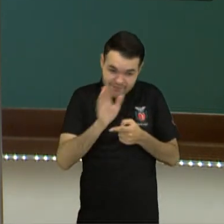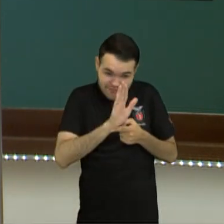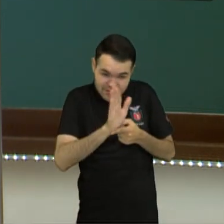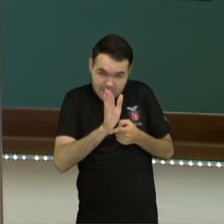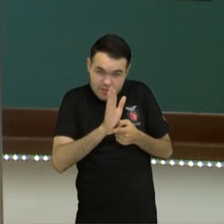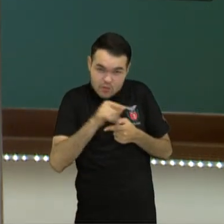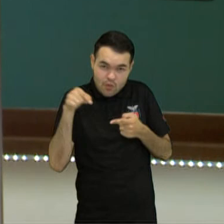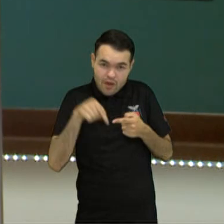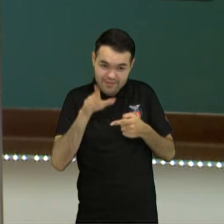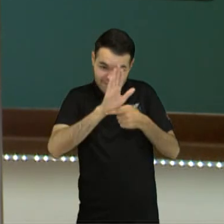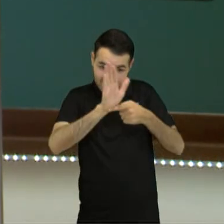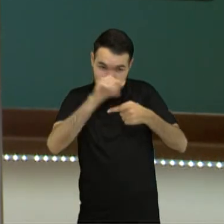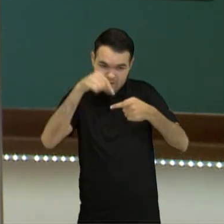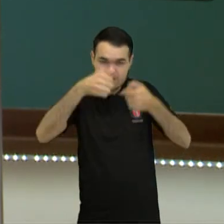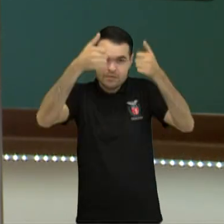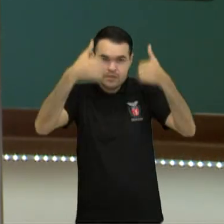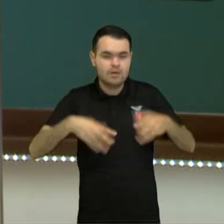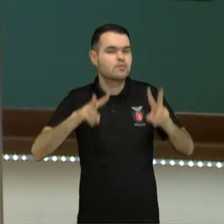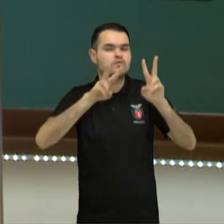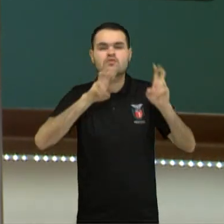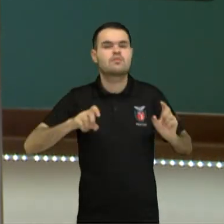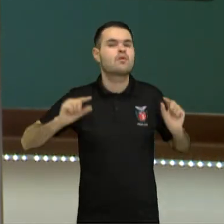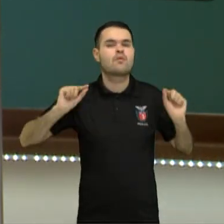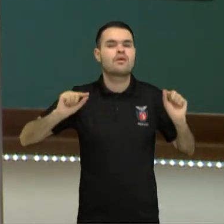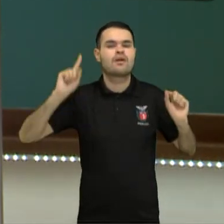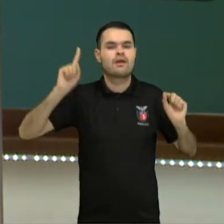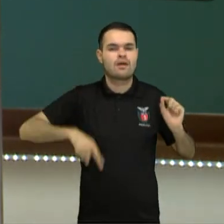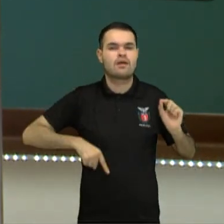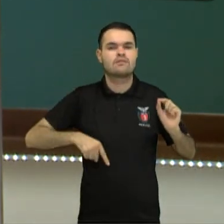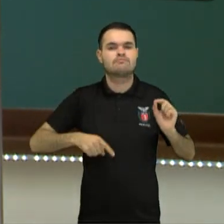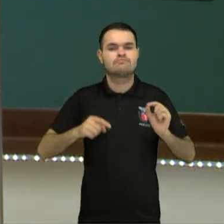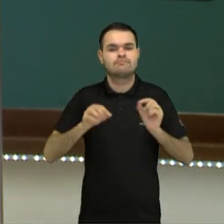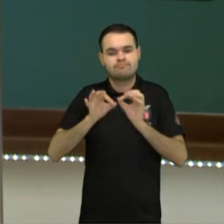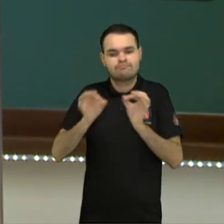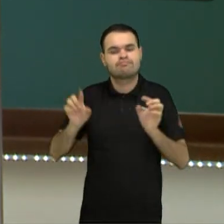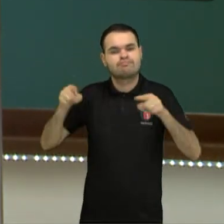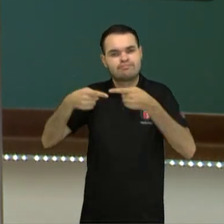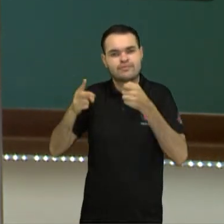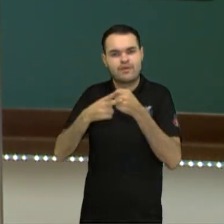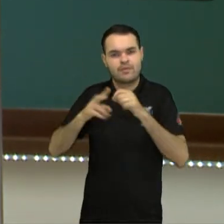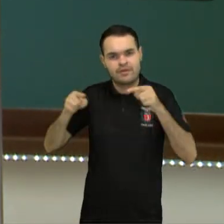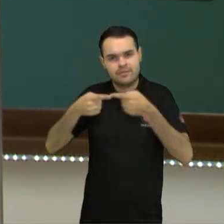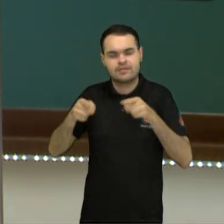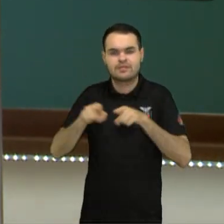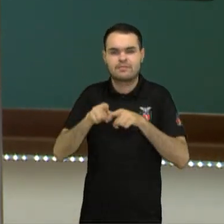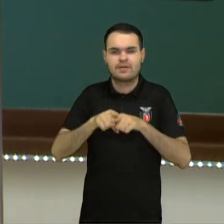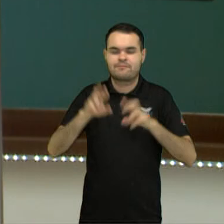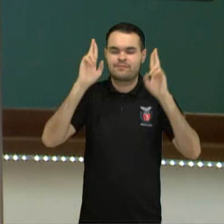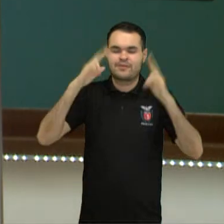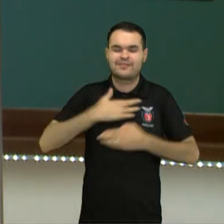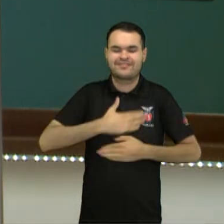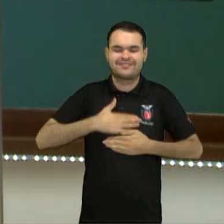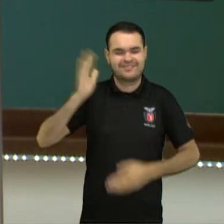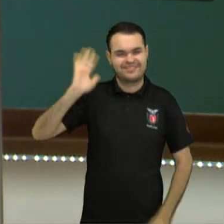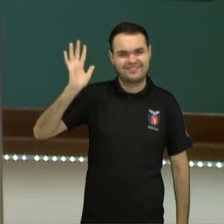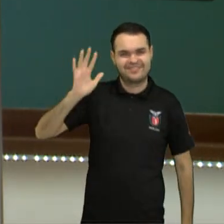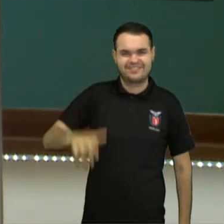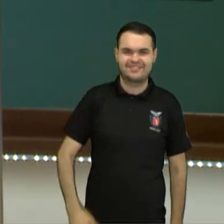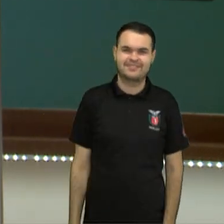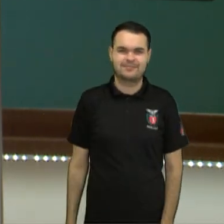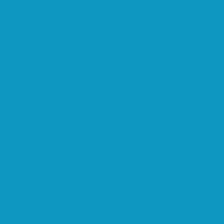nós falamos sobre condicional regulares. Espero que vocês tenham gostado. Até breve.